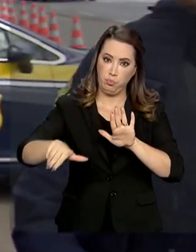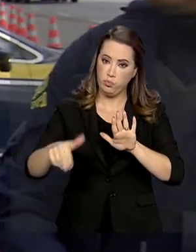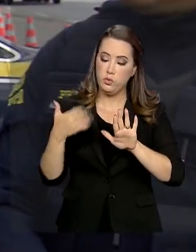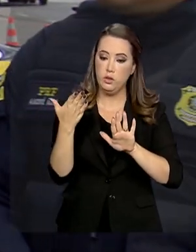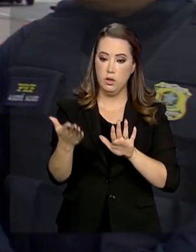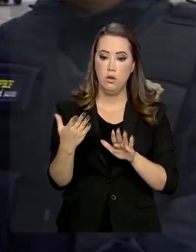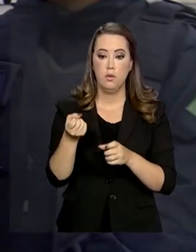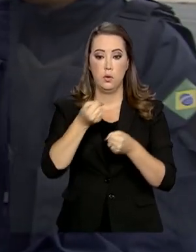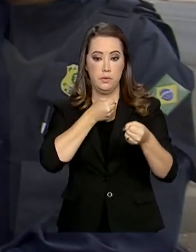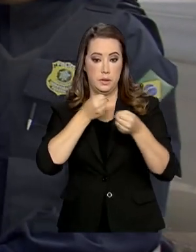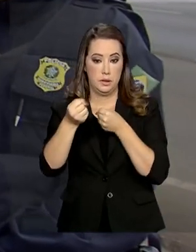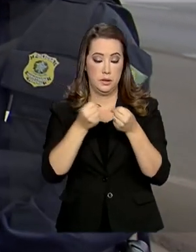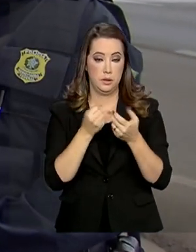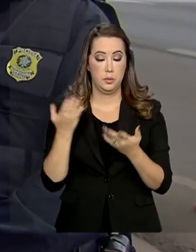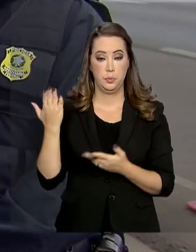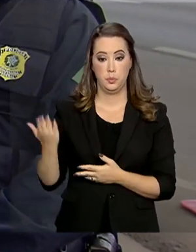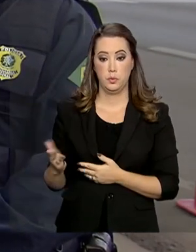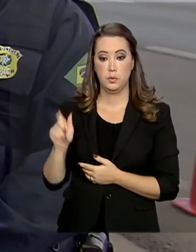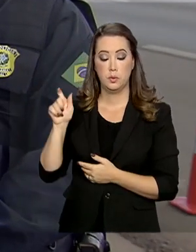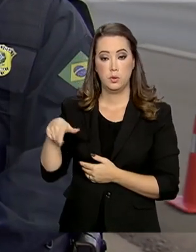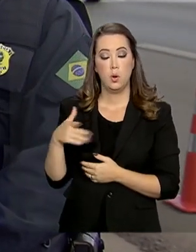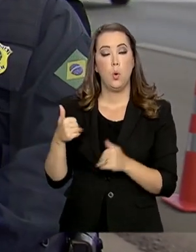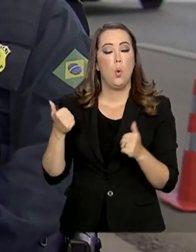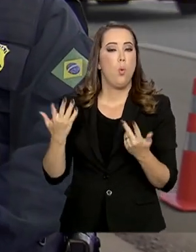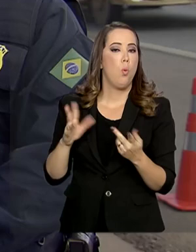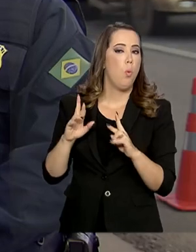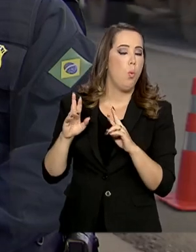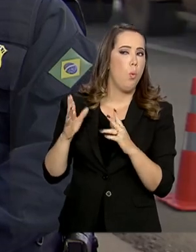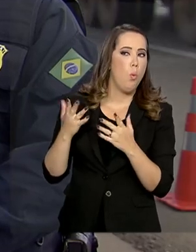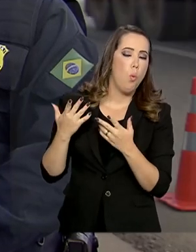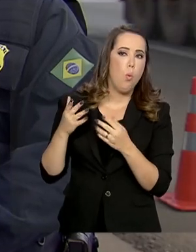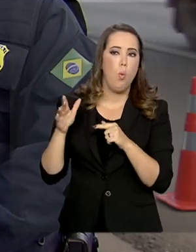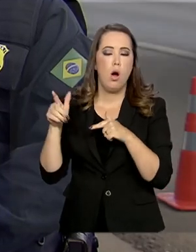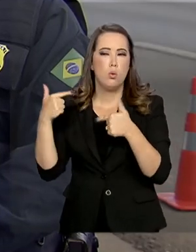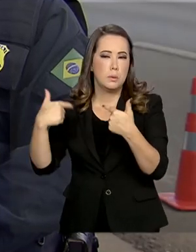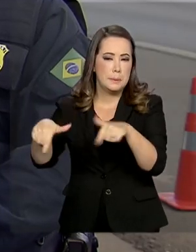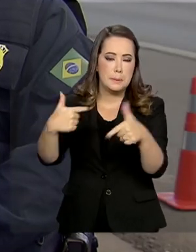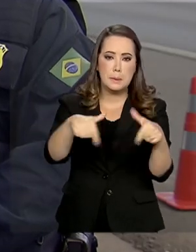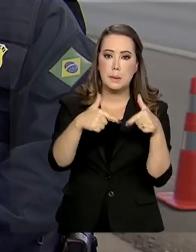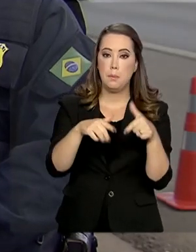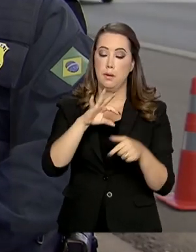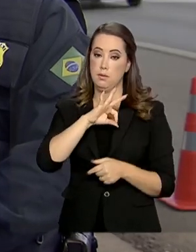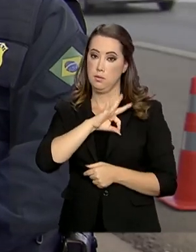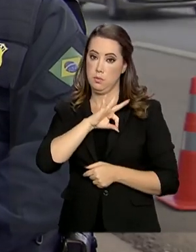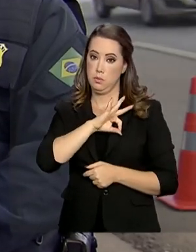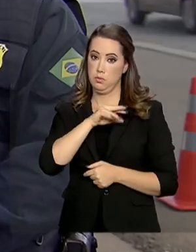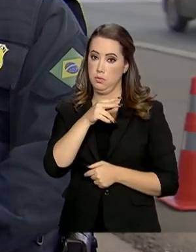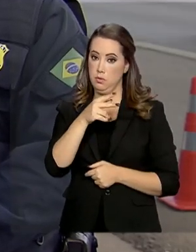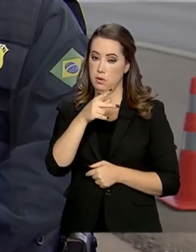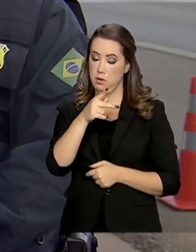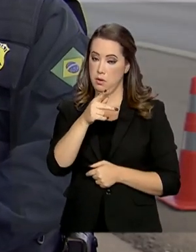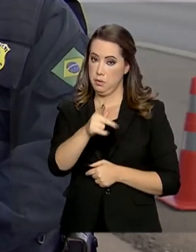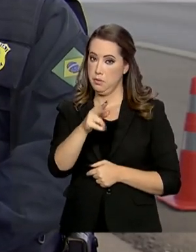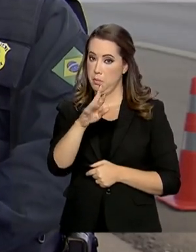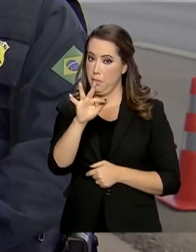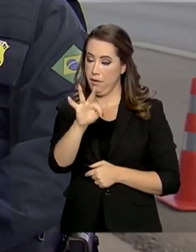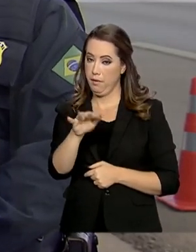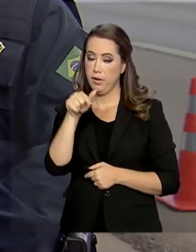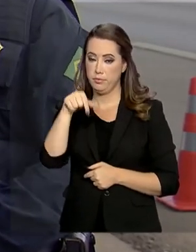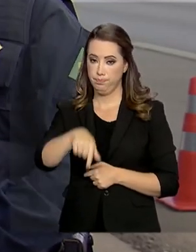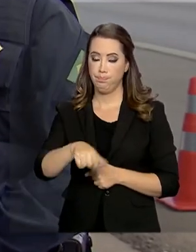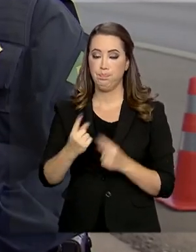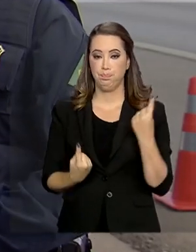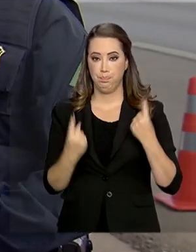chefe do núcleo de comunicação da Polícia Rodoviária Federal. André, qual a estratégia da Polícia Rodoviária Federal durante a fiscalização no Carnaval?